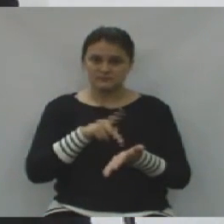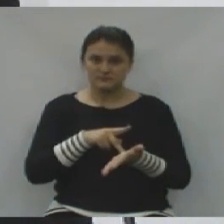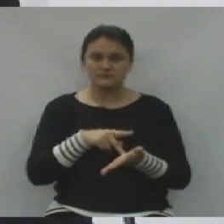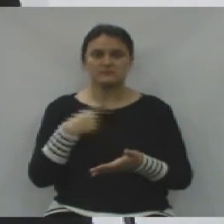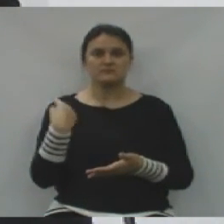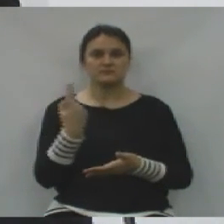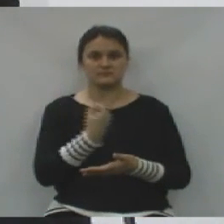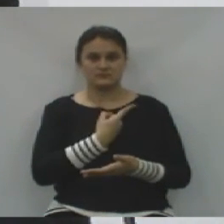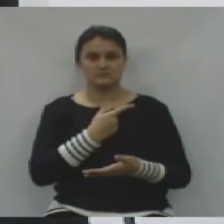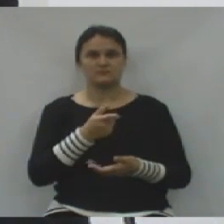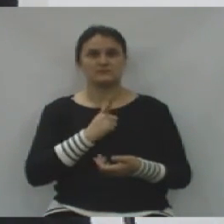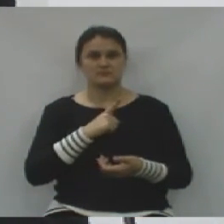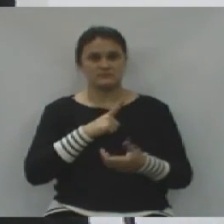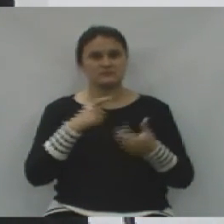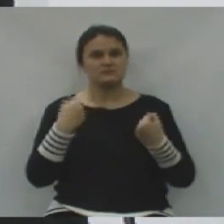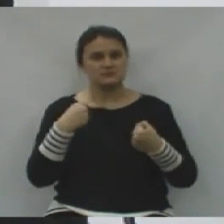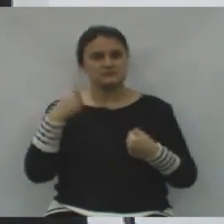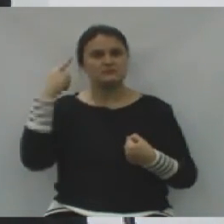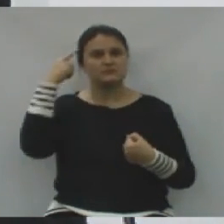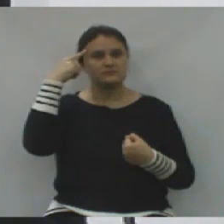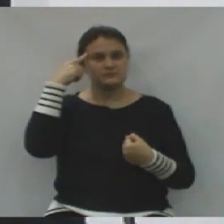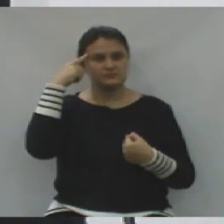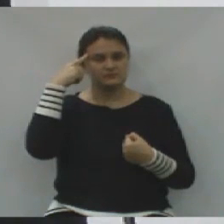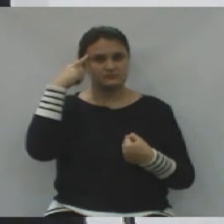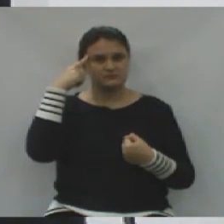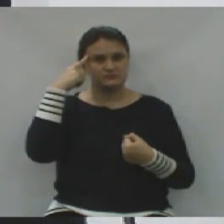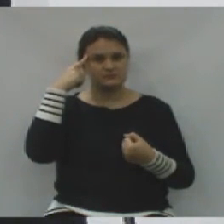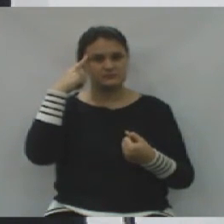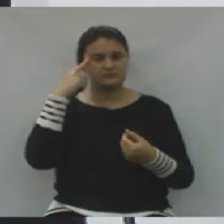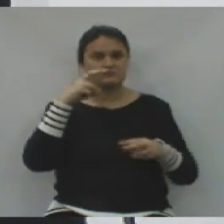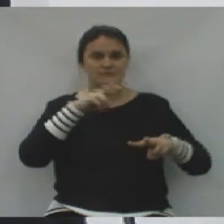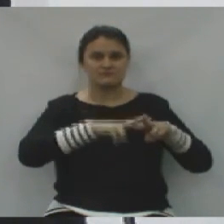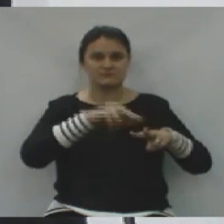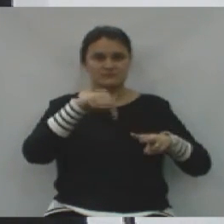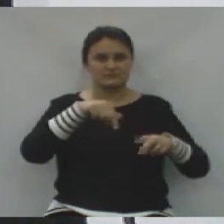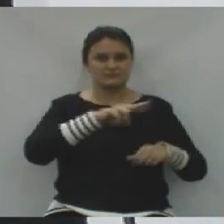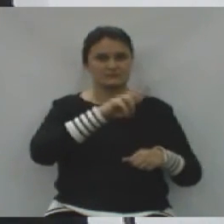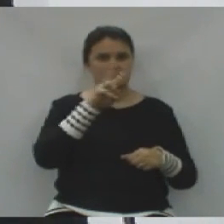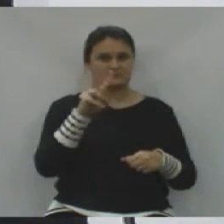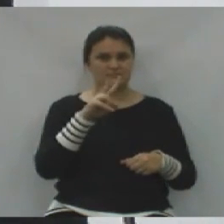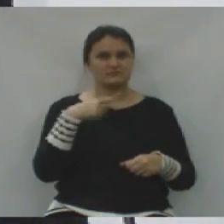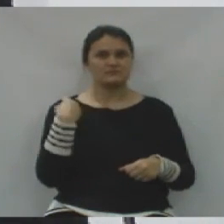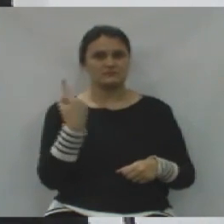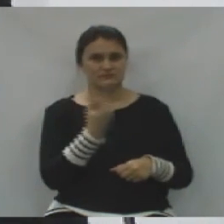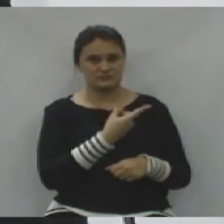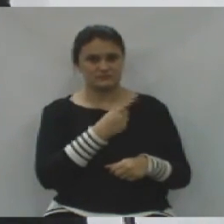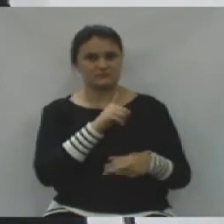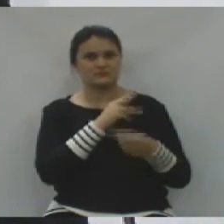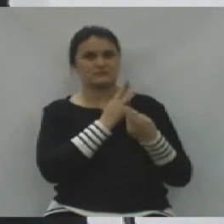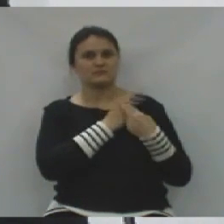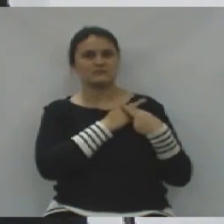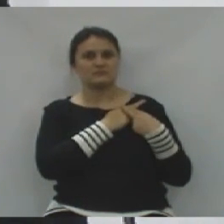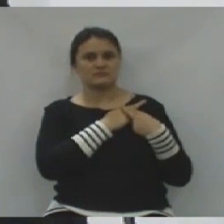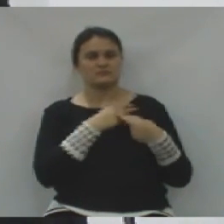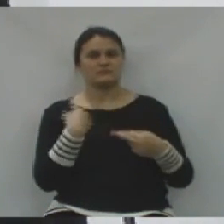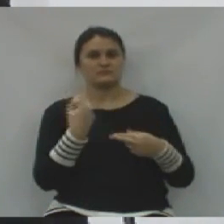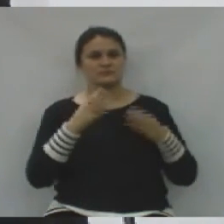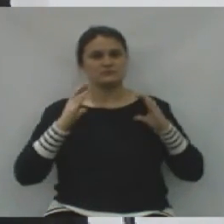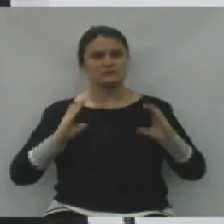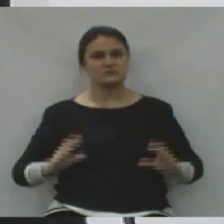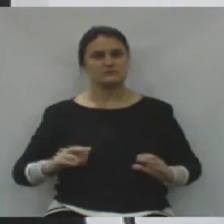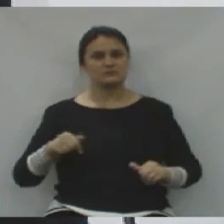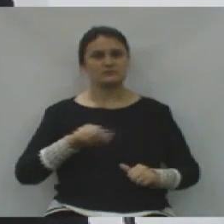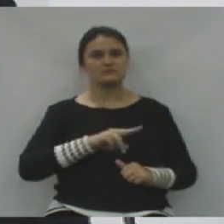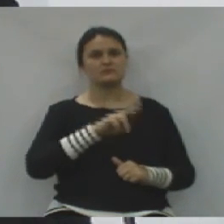de que nós estamos assim, precisando pensar nessa história do presídio de União da Vitória. Nós somos responsáveis pelos nossos cidadãos de União da